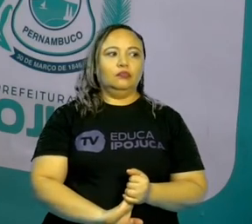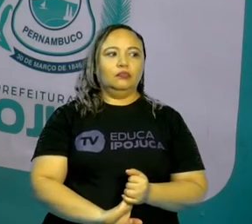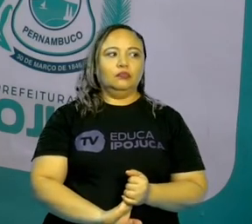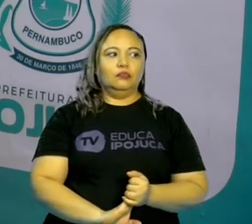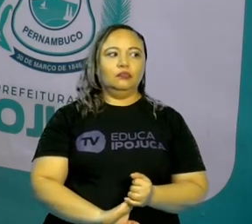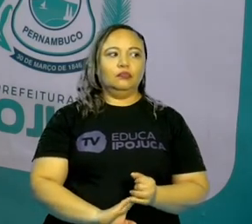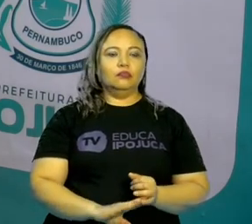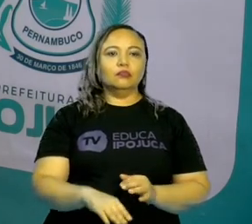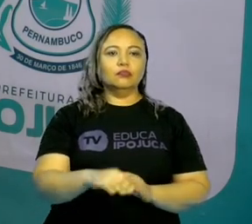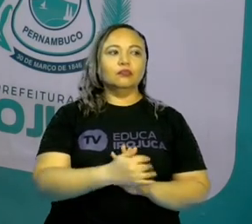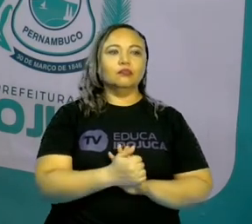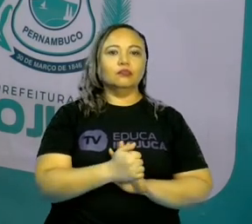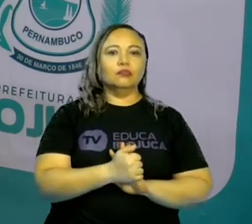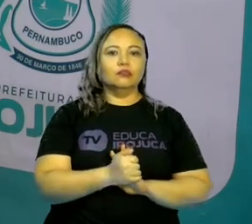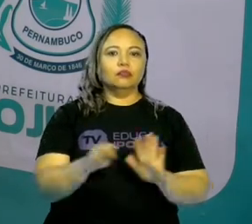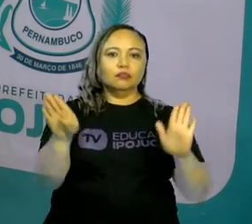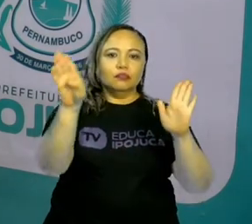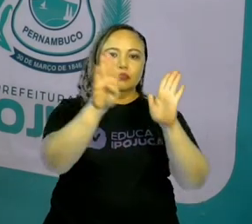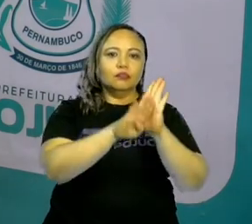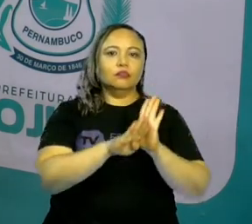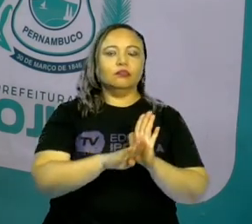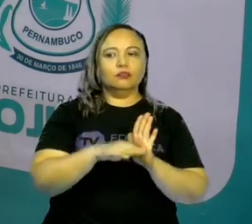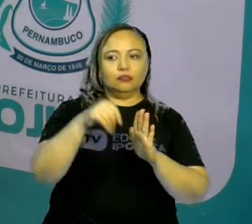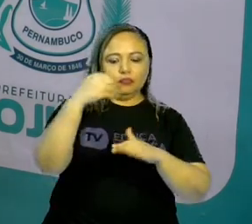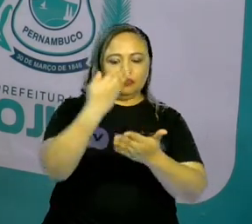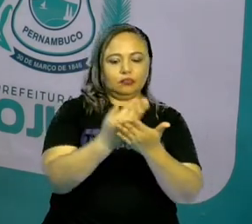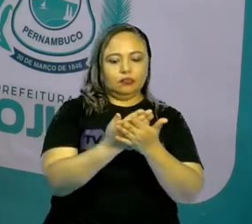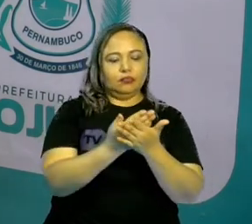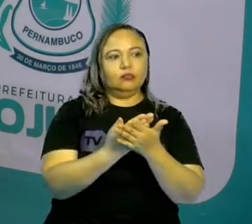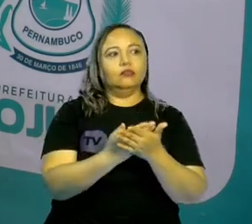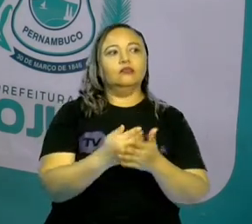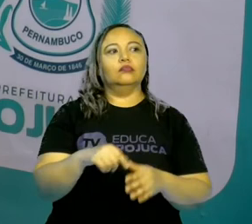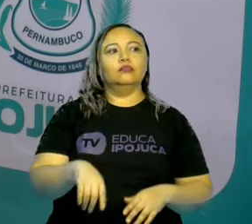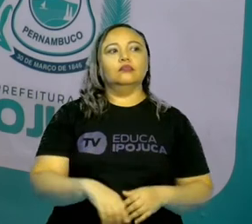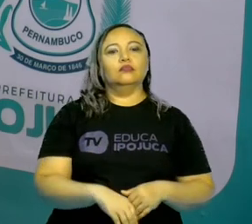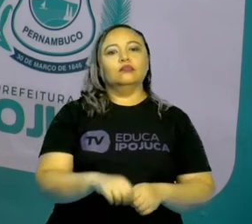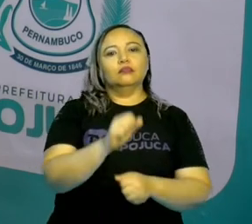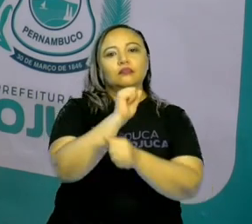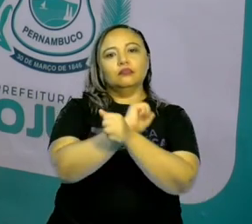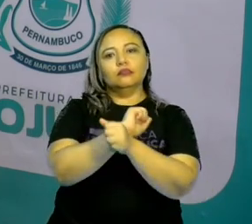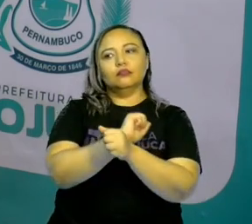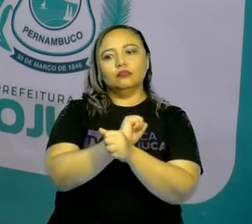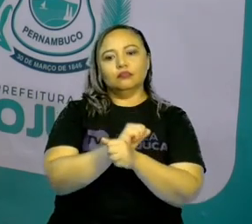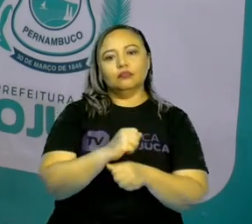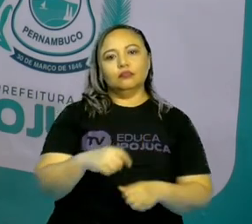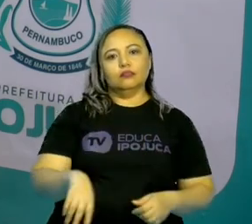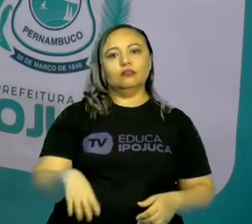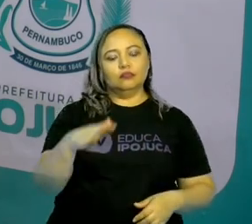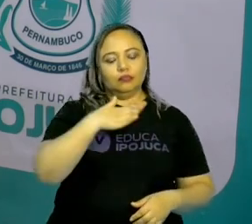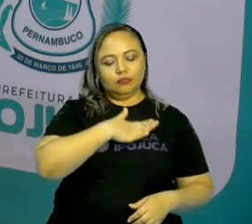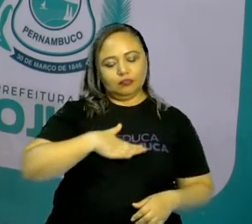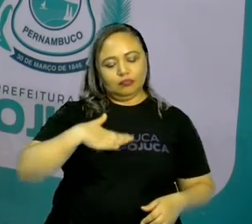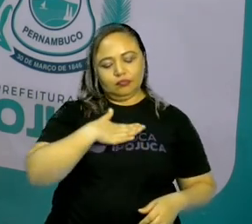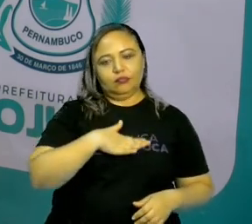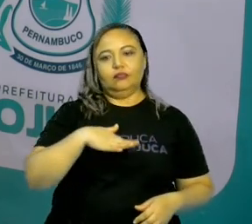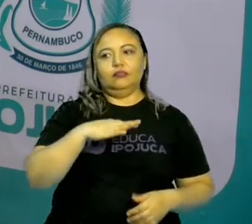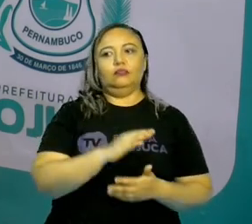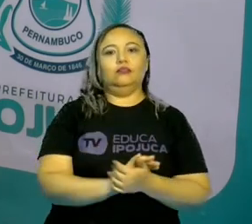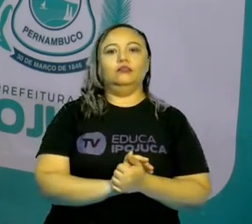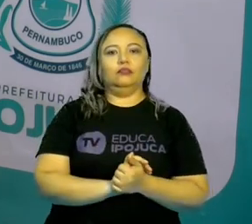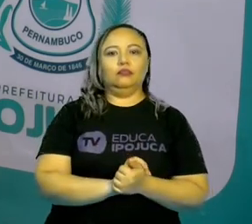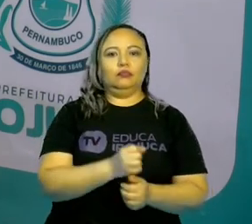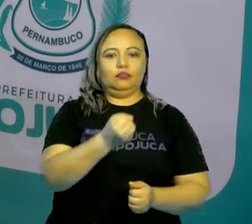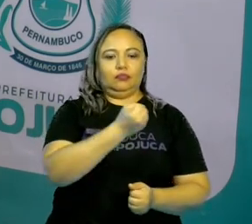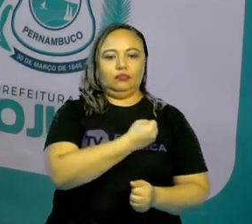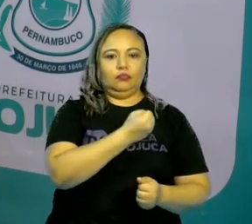E chegamos ao final da nossa aula. Eu espero que vocês tenham gostado dessa aula, porque o